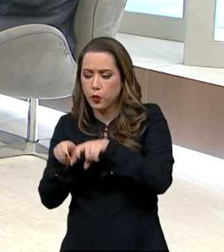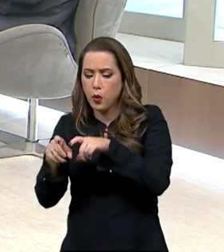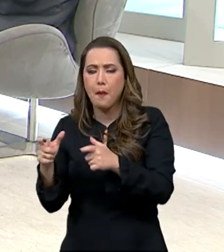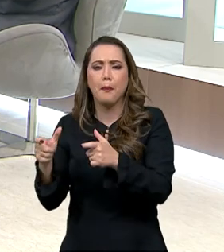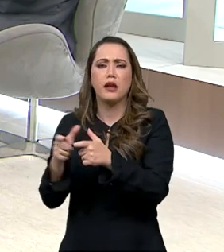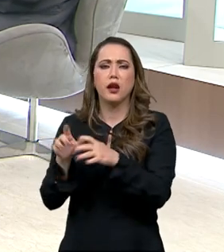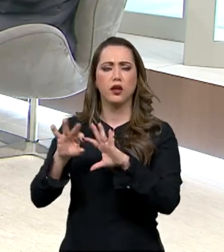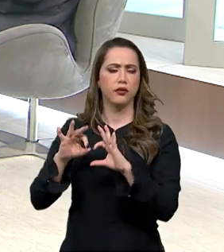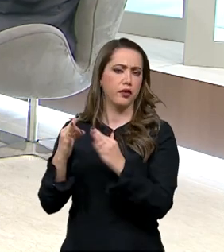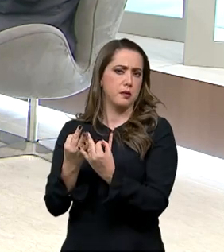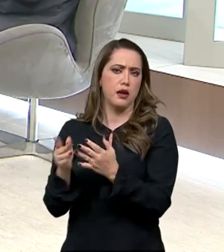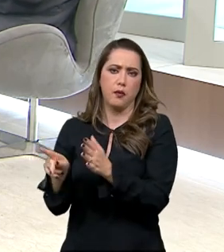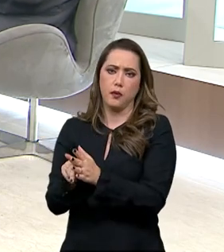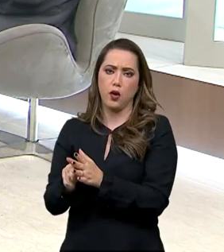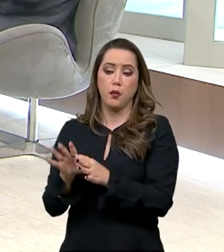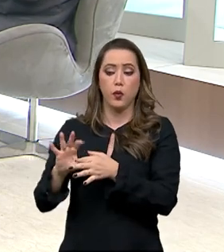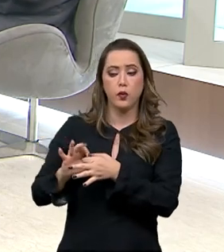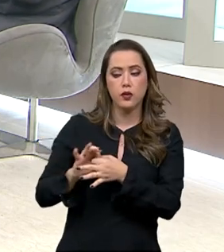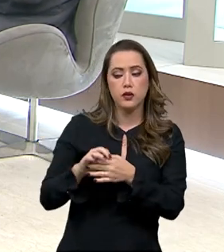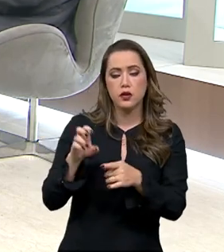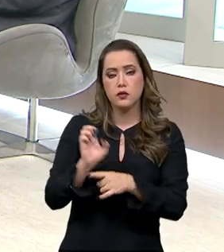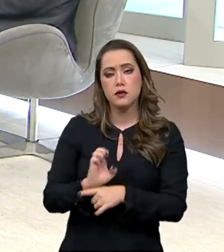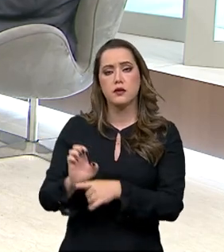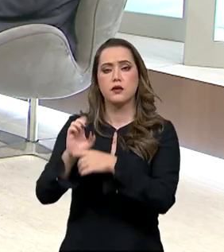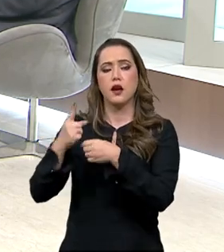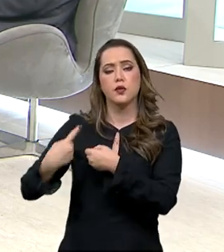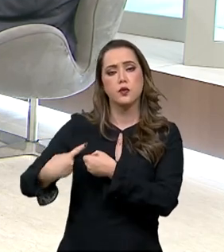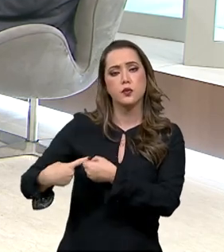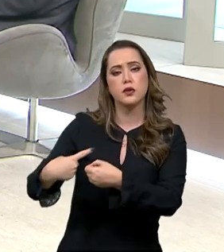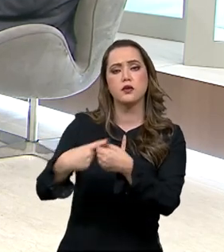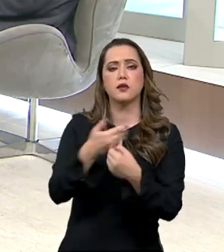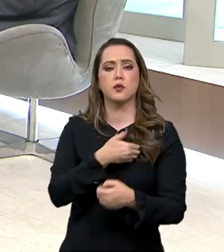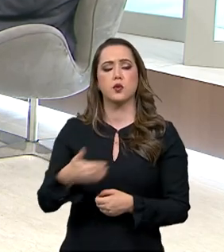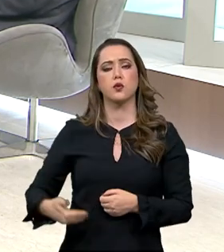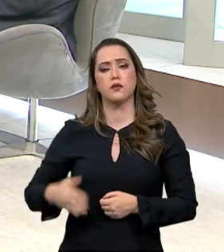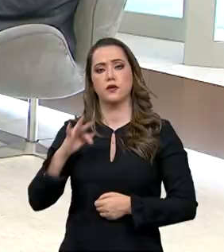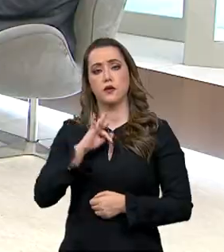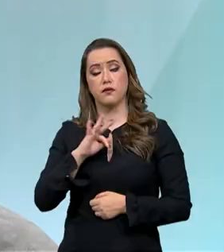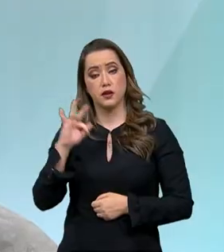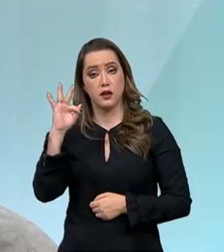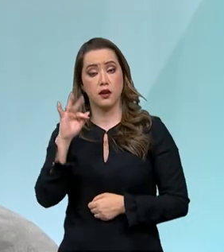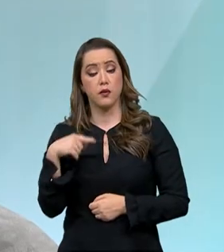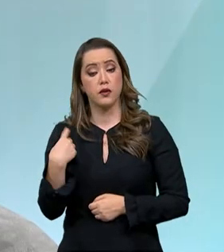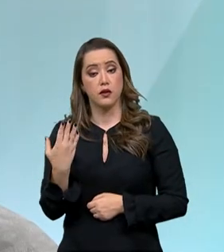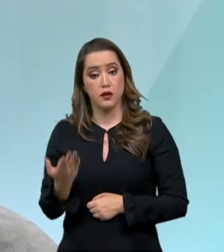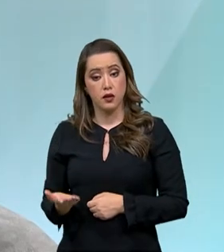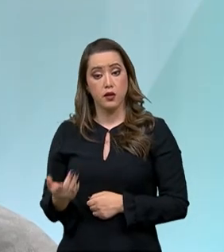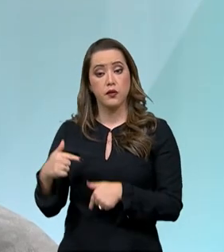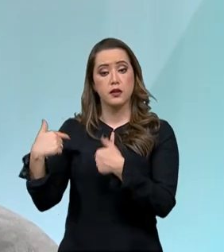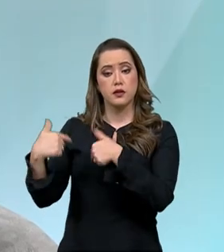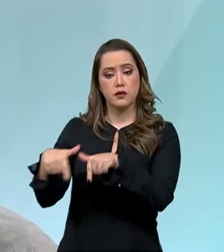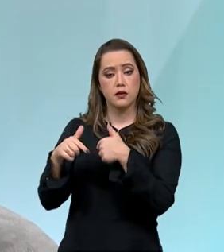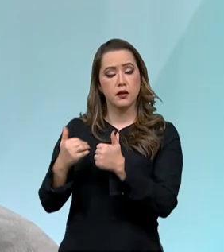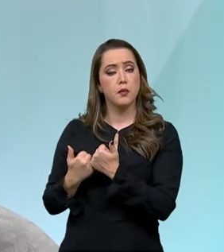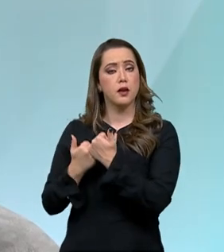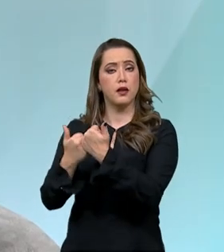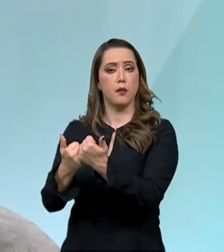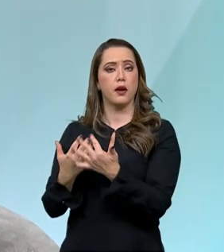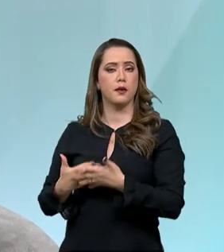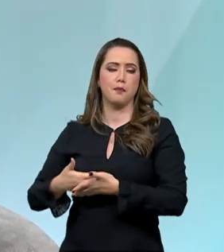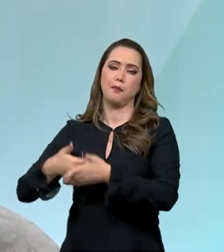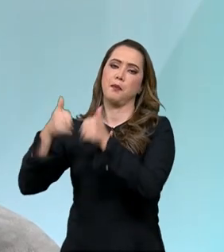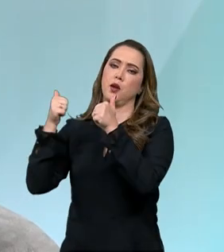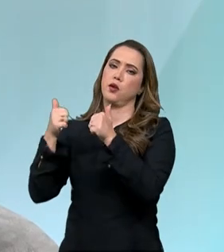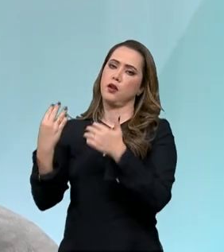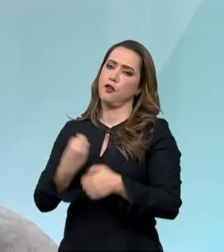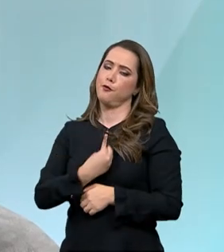rural, com os municípios, com os estados e com a União. Então, esse trabalho realmente tem ajudado a melhorar a